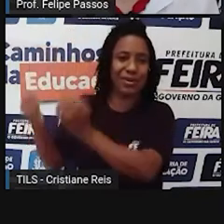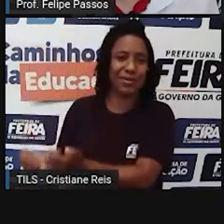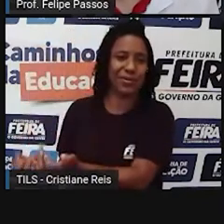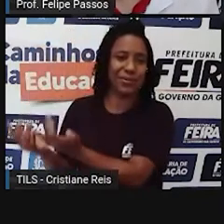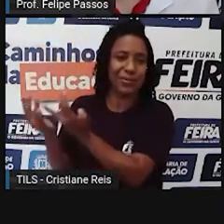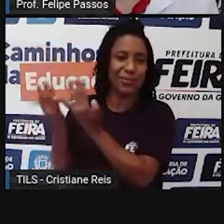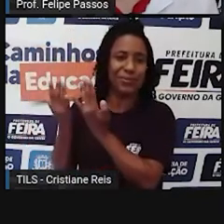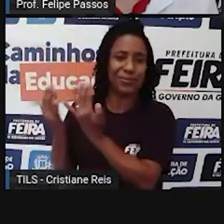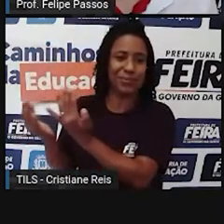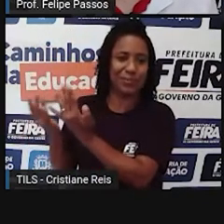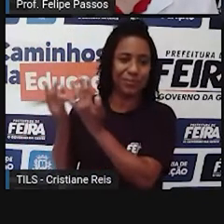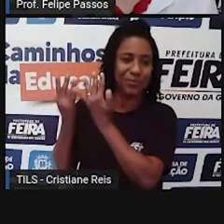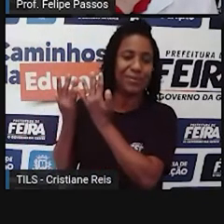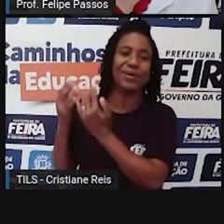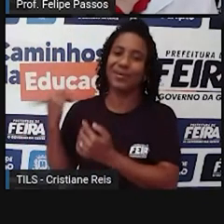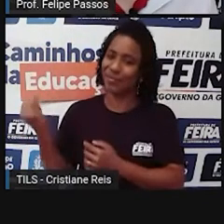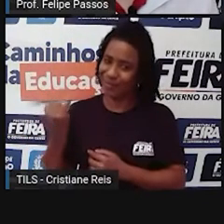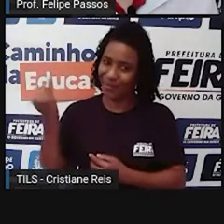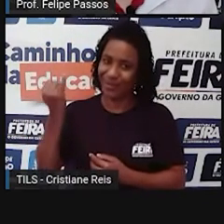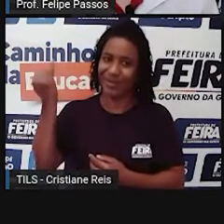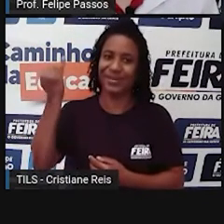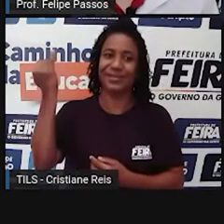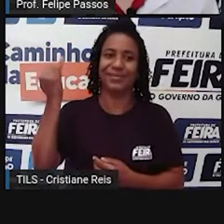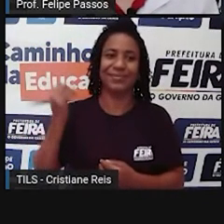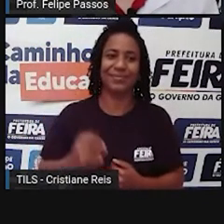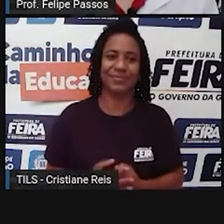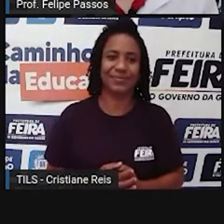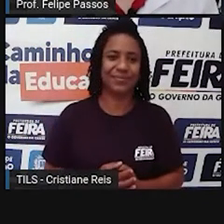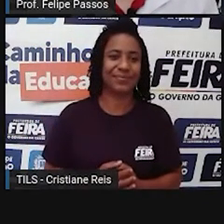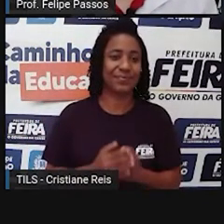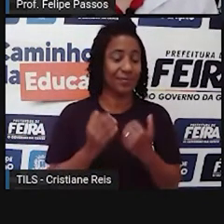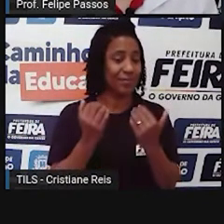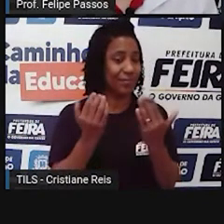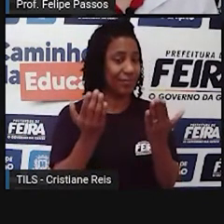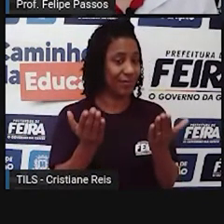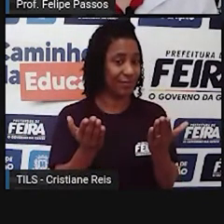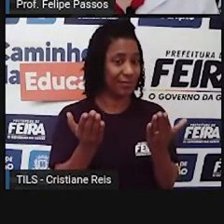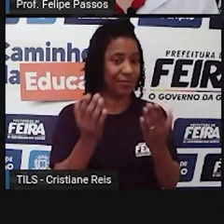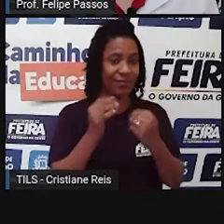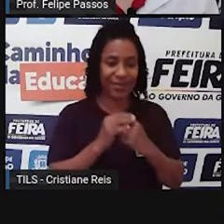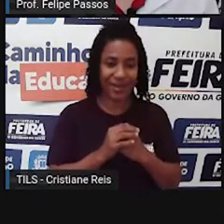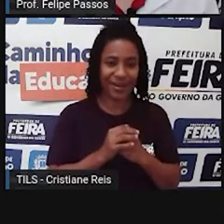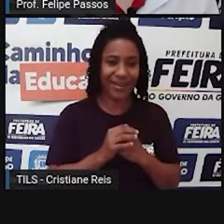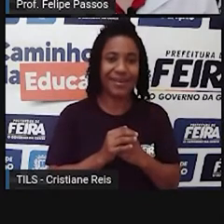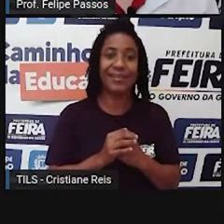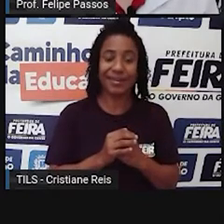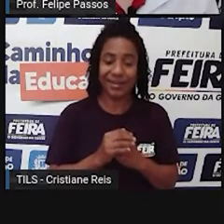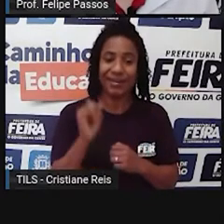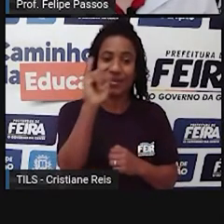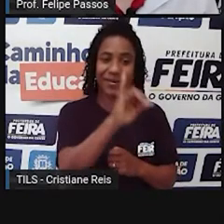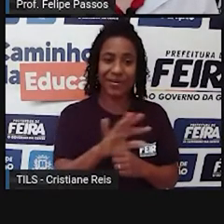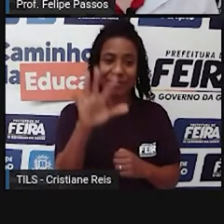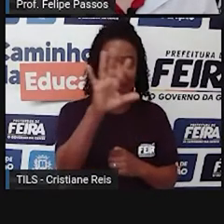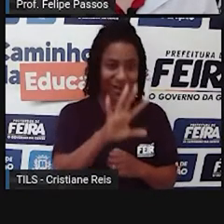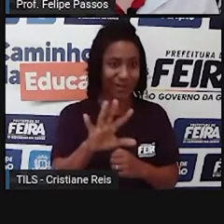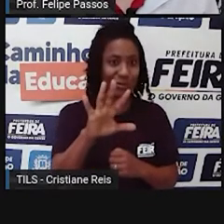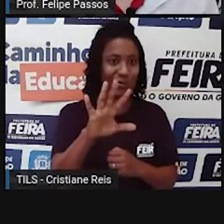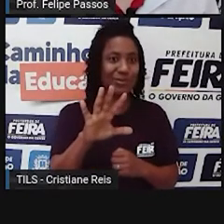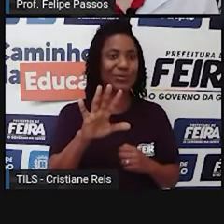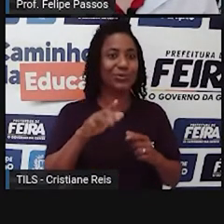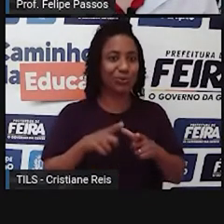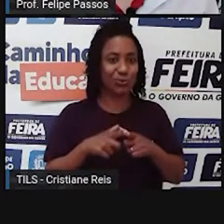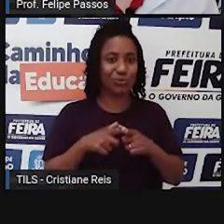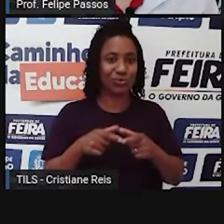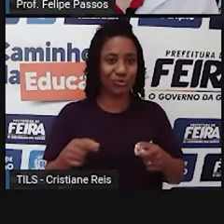para os centros urbanos. E aqui eu trouxe para vocês duas grandes cidades. Tóquio, lá no Japão,